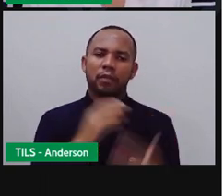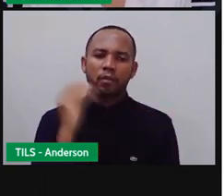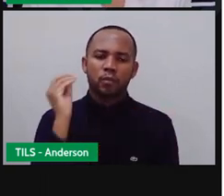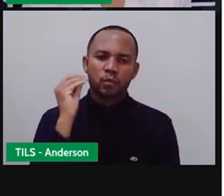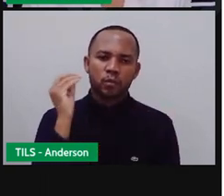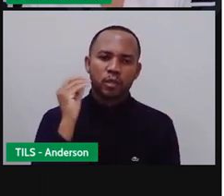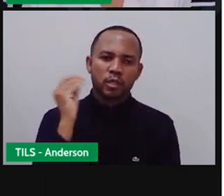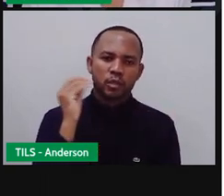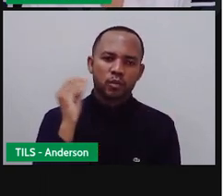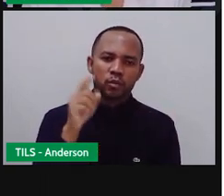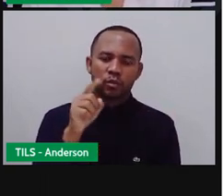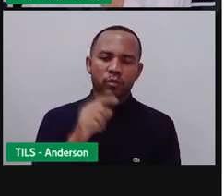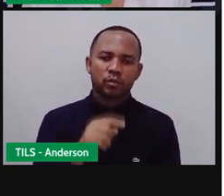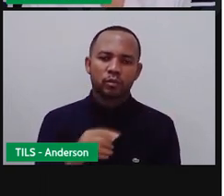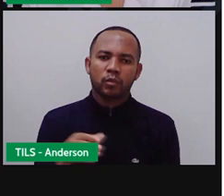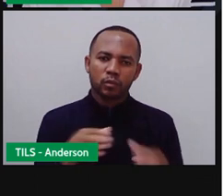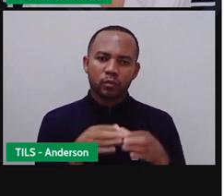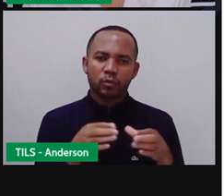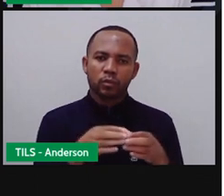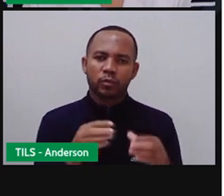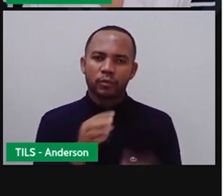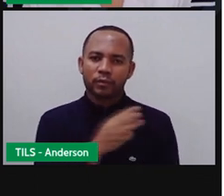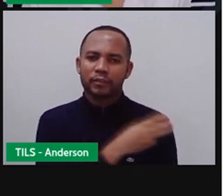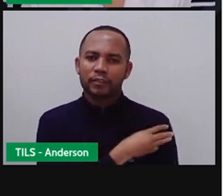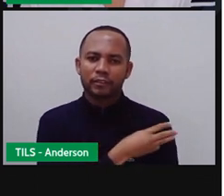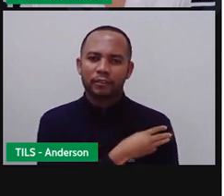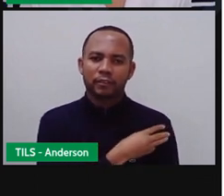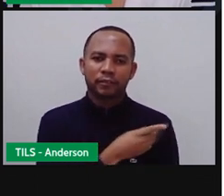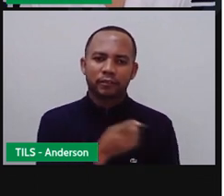a Escola Municipal Parque Brasil, um beijo para a Ana Júlia.